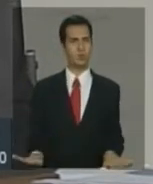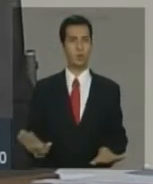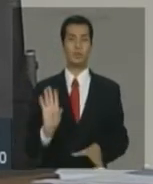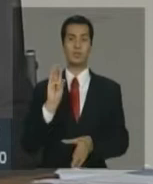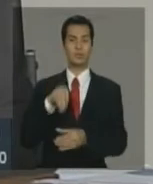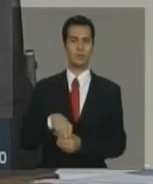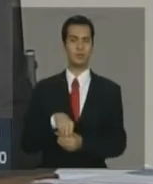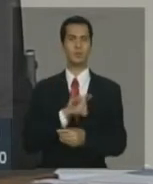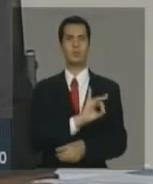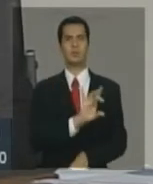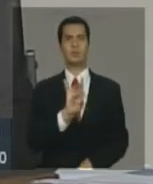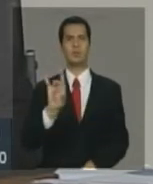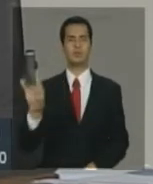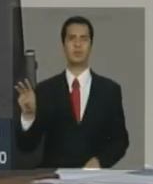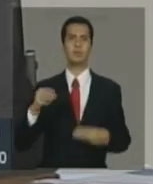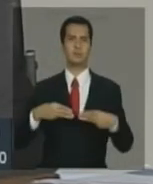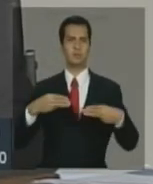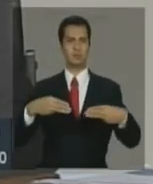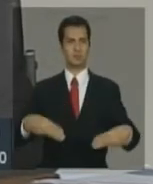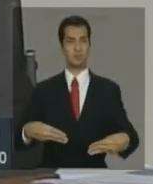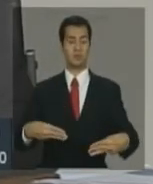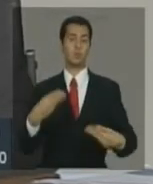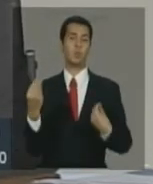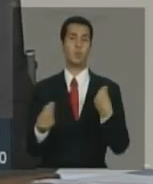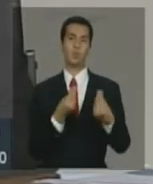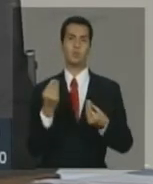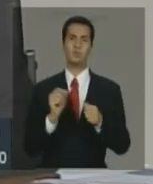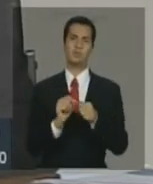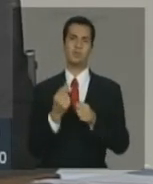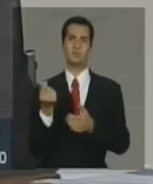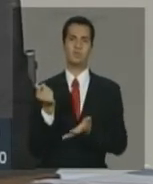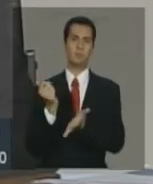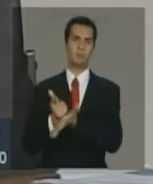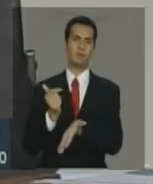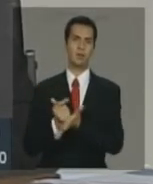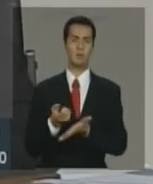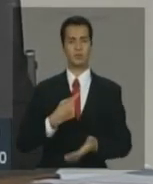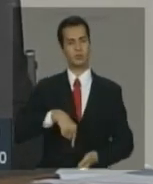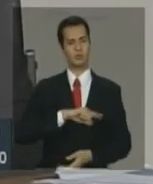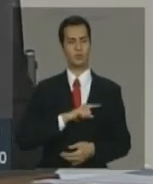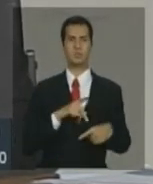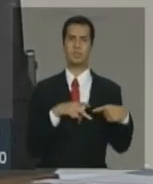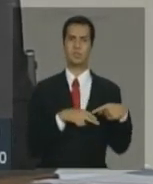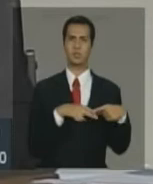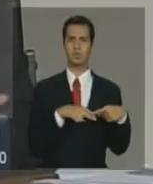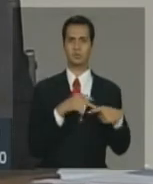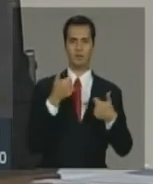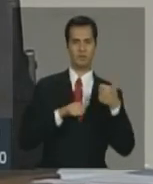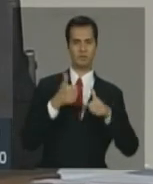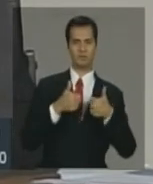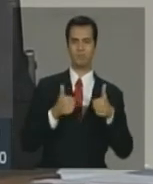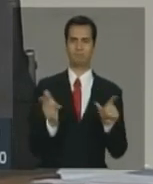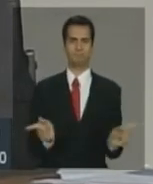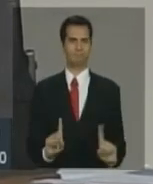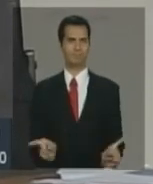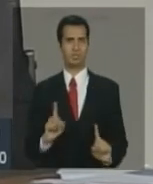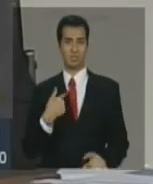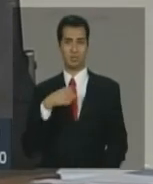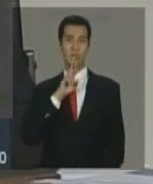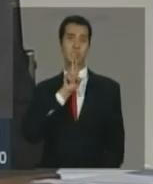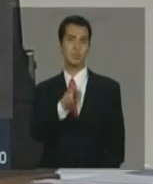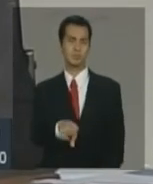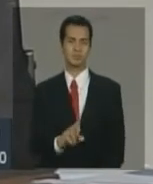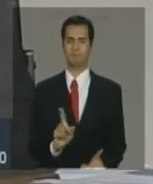ministério, o tipo de despesa que é feita não é no Tesouro que a gente avalia. Então, essa não é uma resposta que